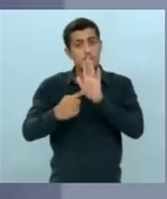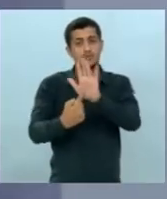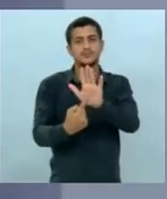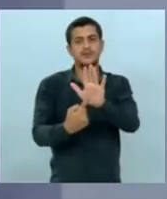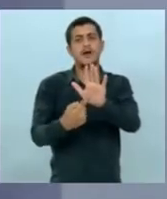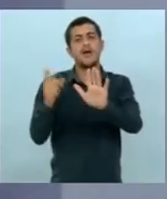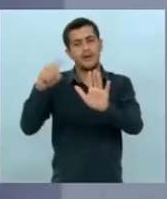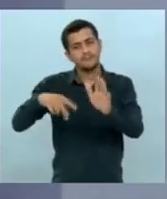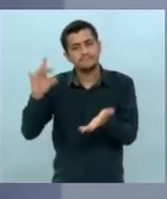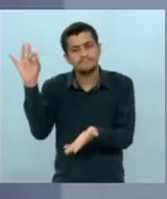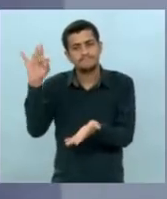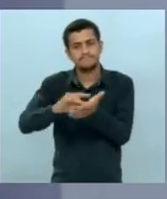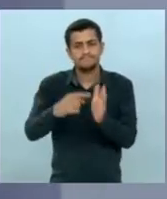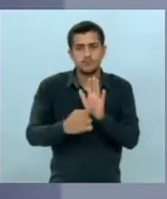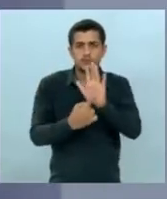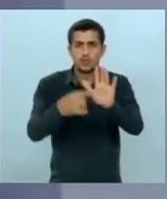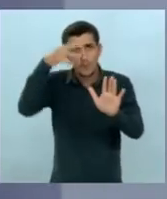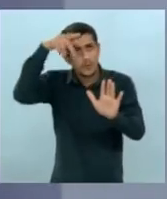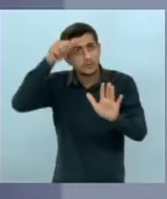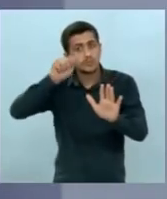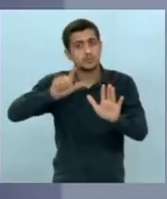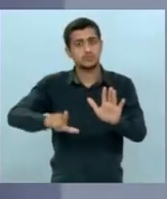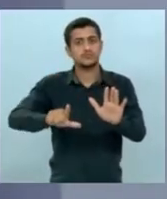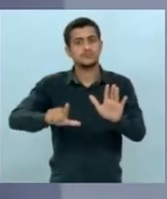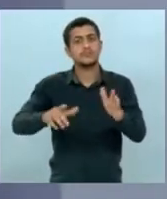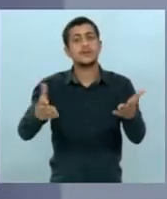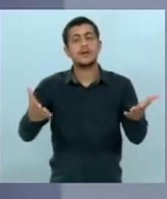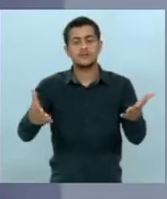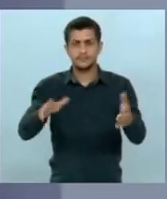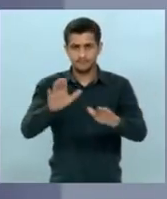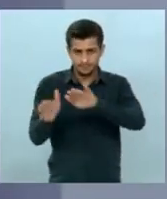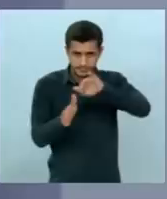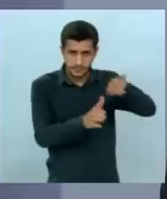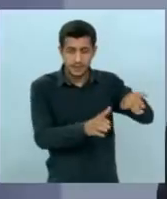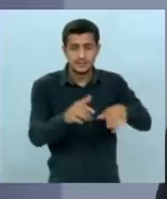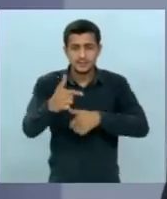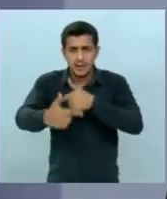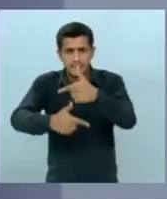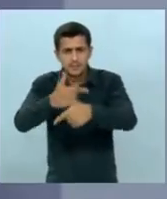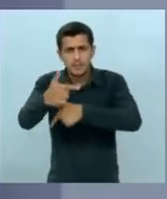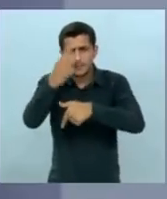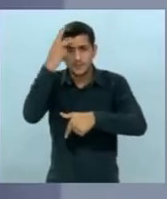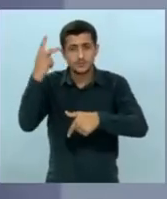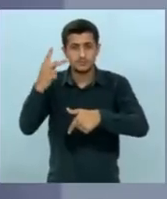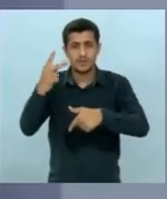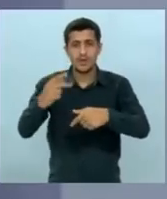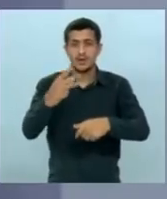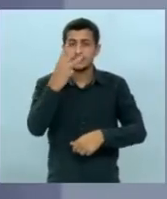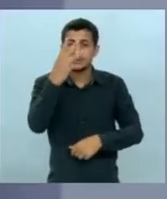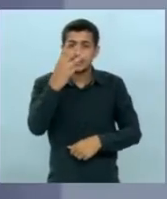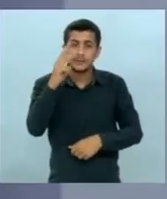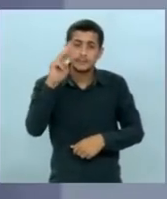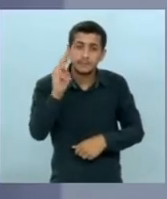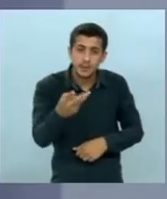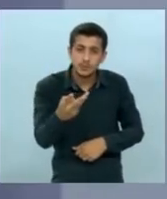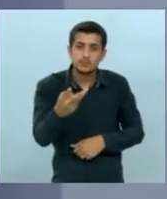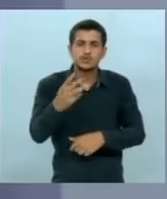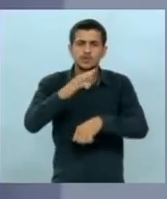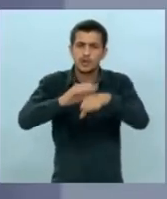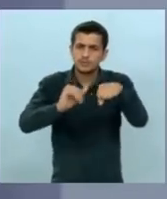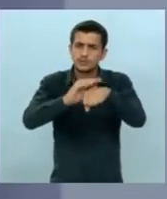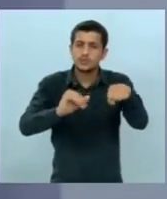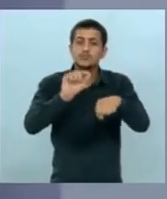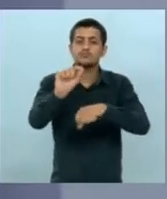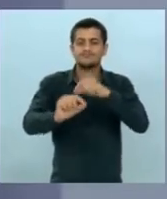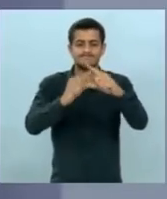prevaleceu aqui no Mato Grosso do Sul. E quanto aos servidores, quero dizer que nós fizemos 3.700 chamamentos de